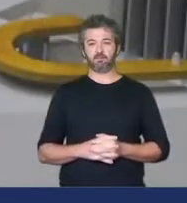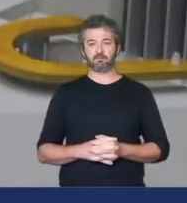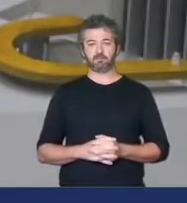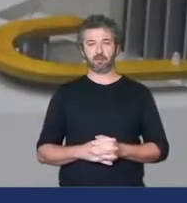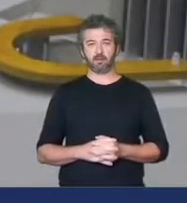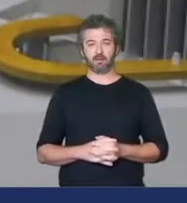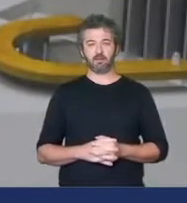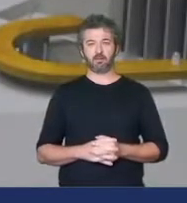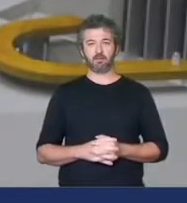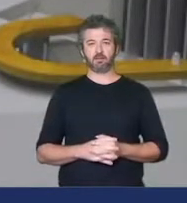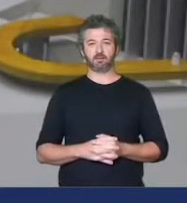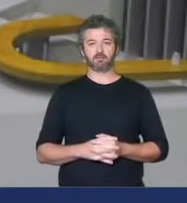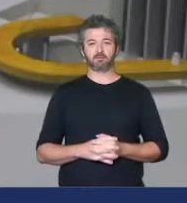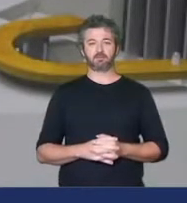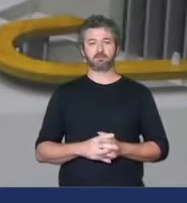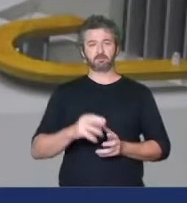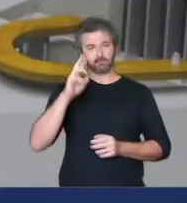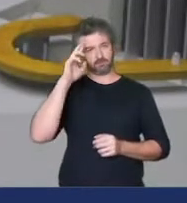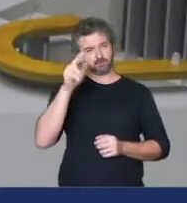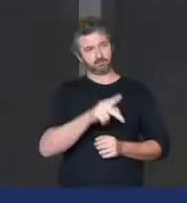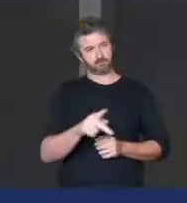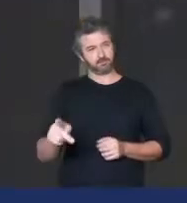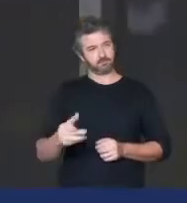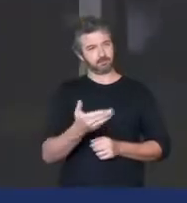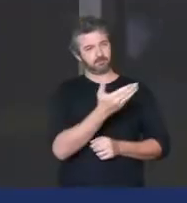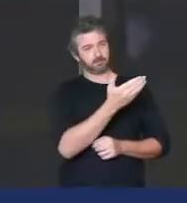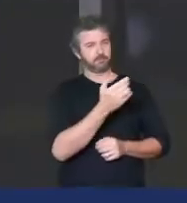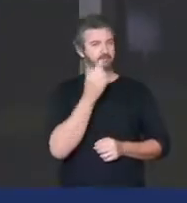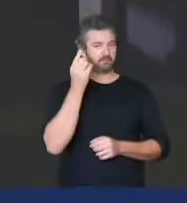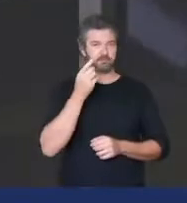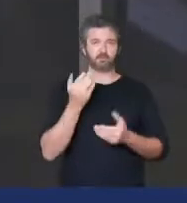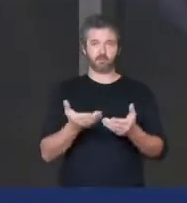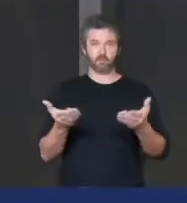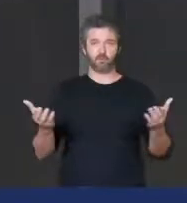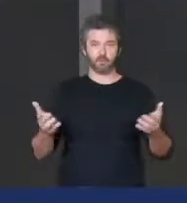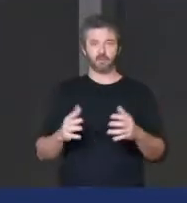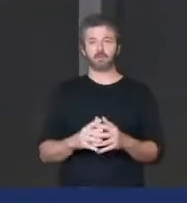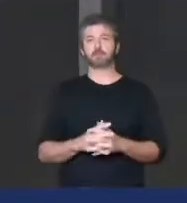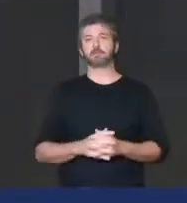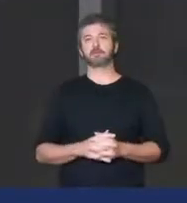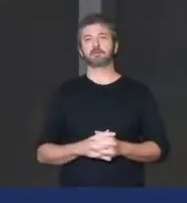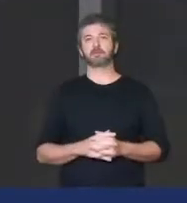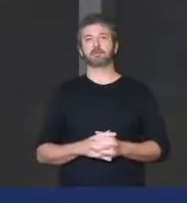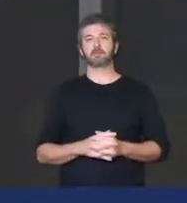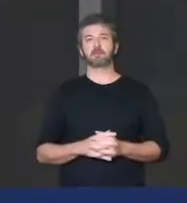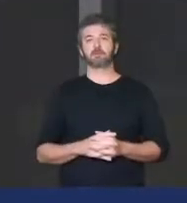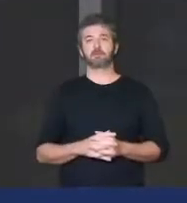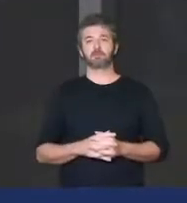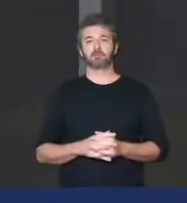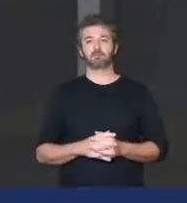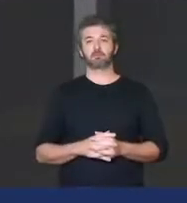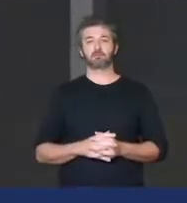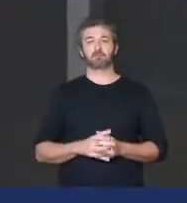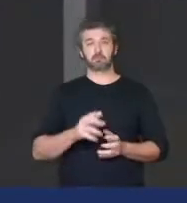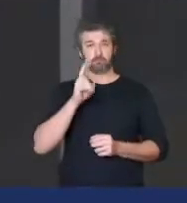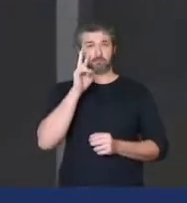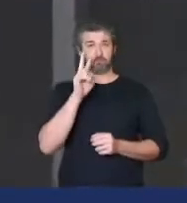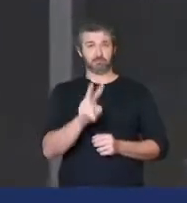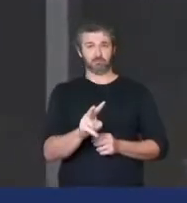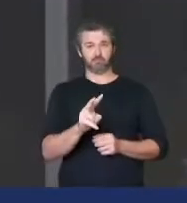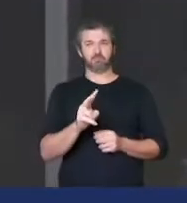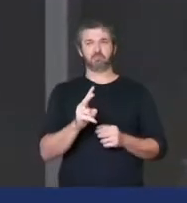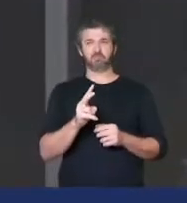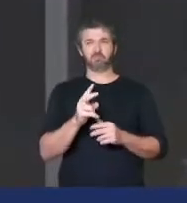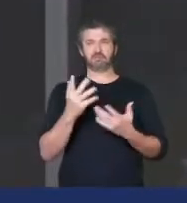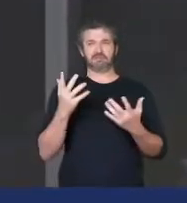Senhor presidente, senhores deputados, senhoras deputadas, nós temos visto uma polêmica